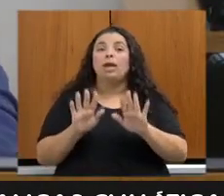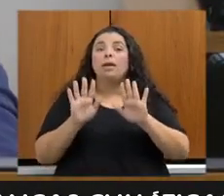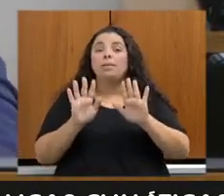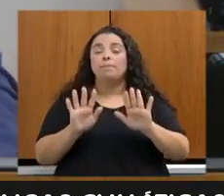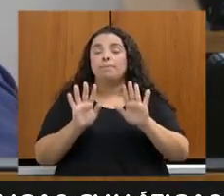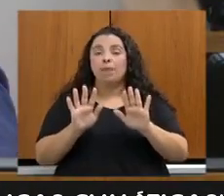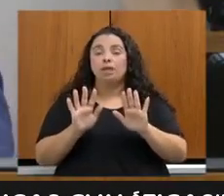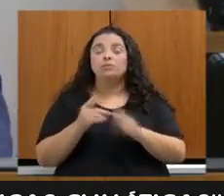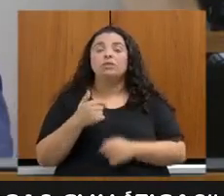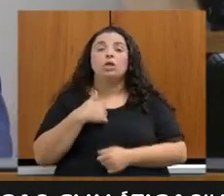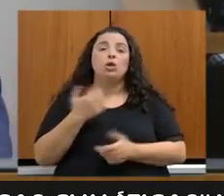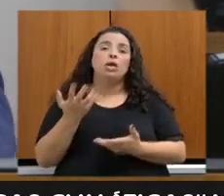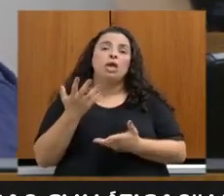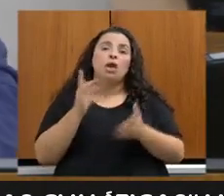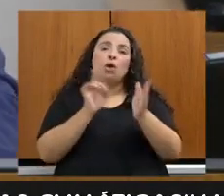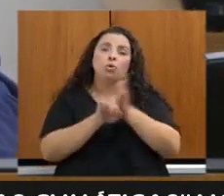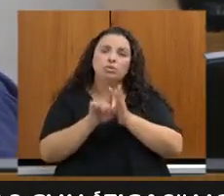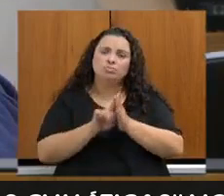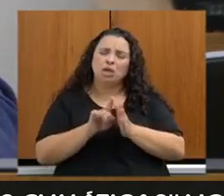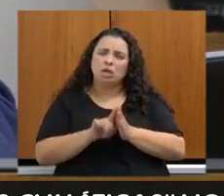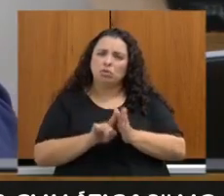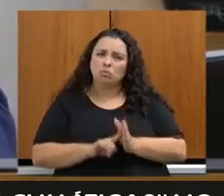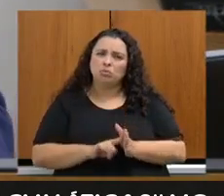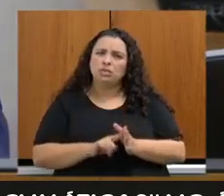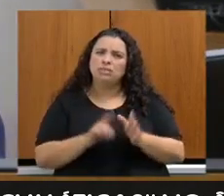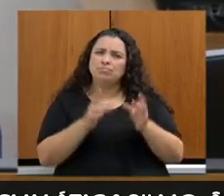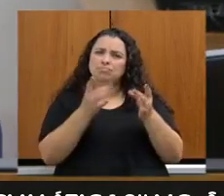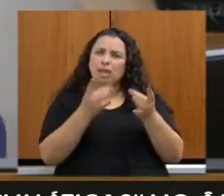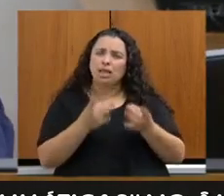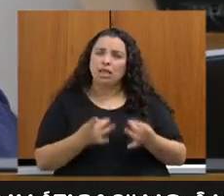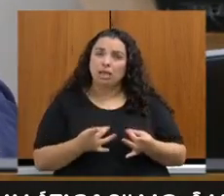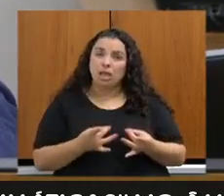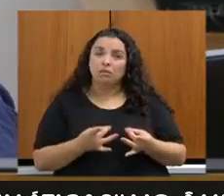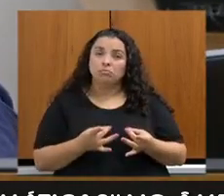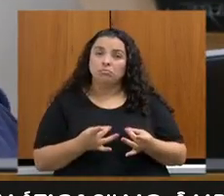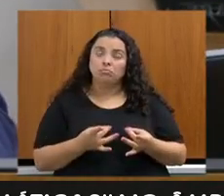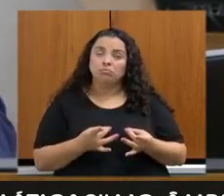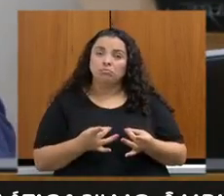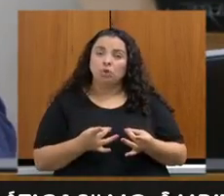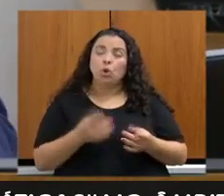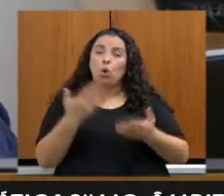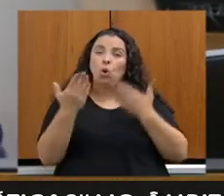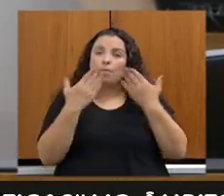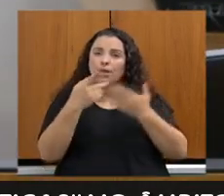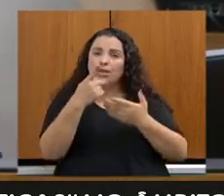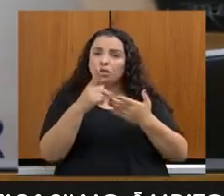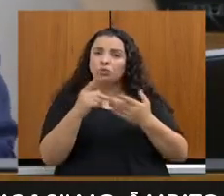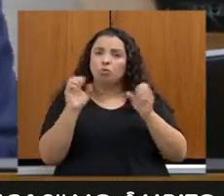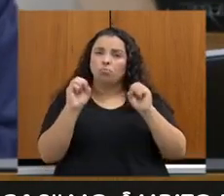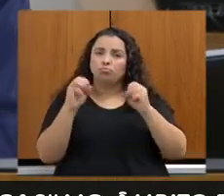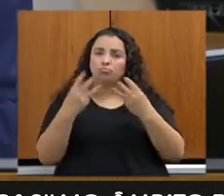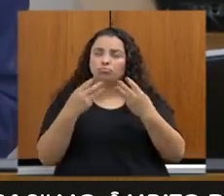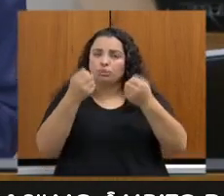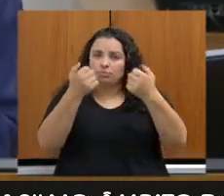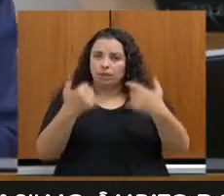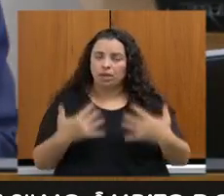perguntas específicas dentro do que foi apresentado. O primeiro, em relação